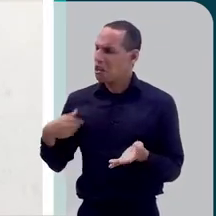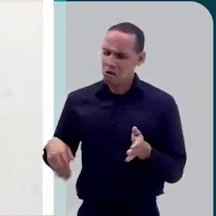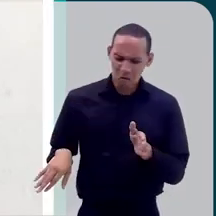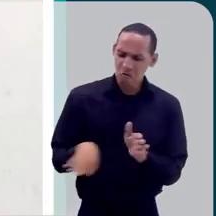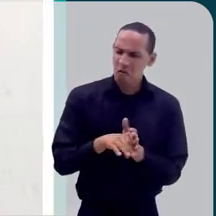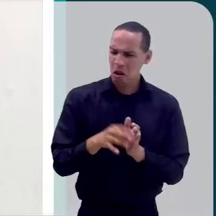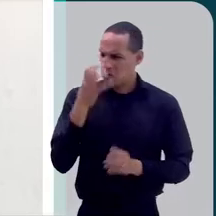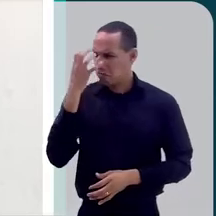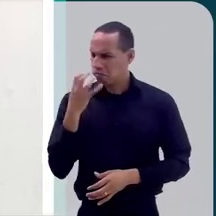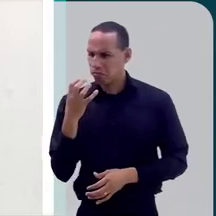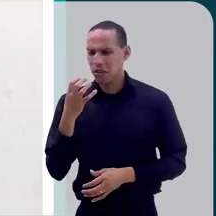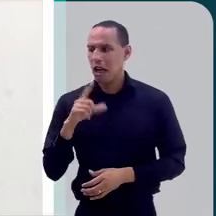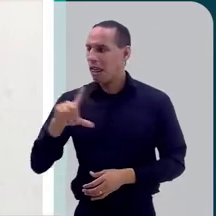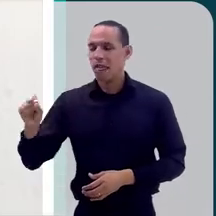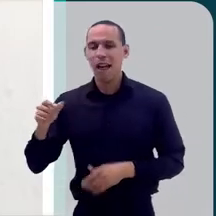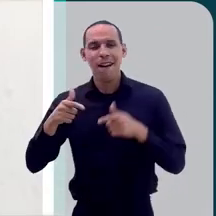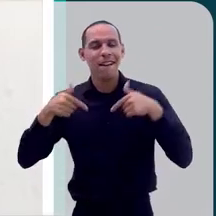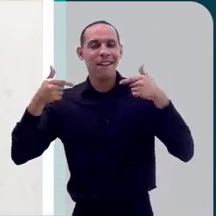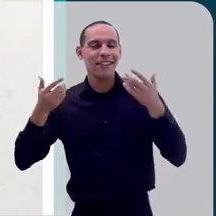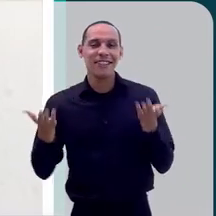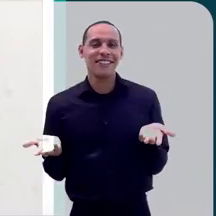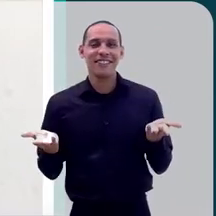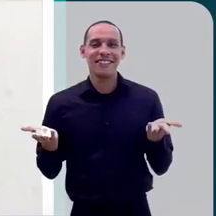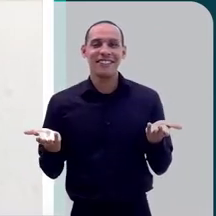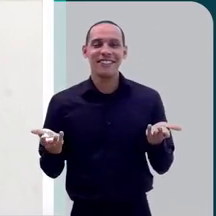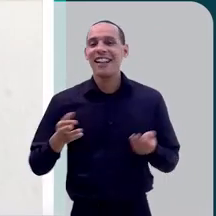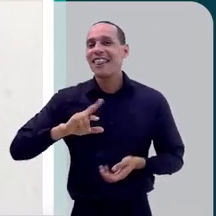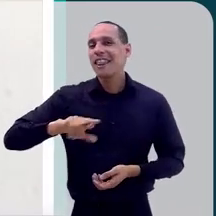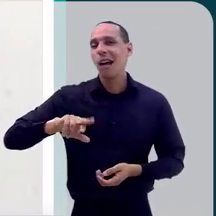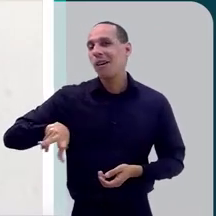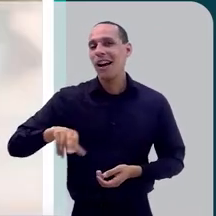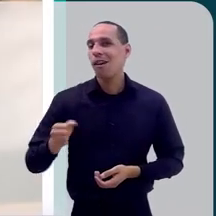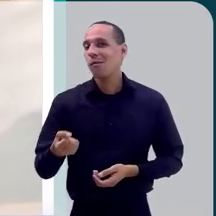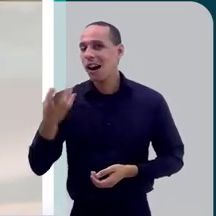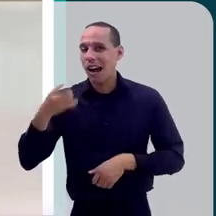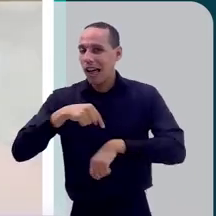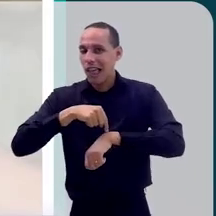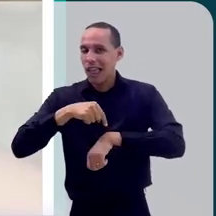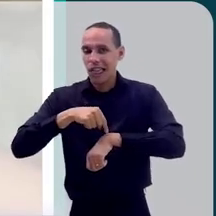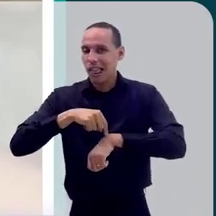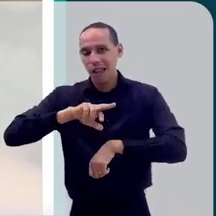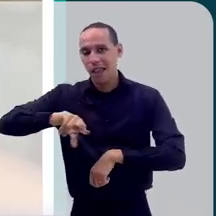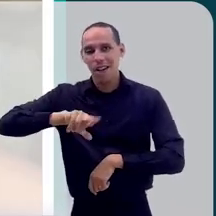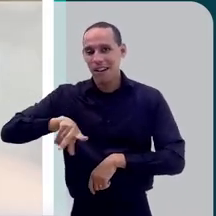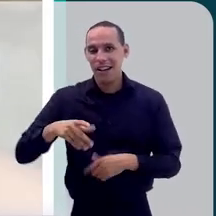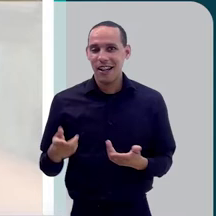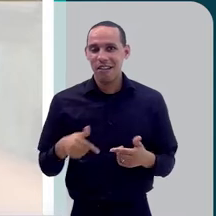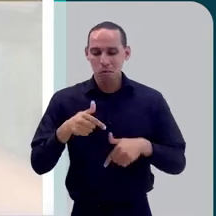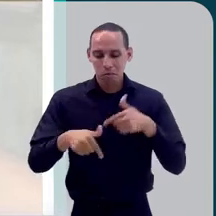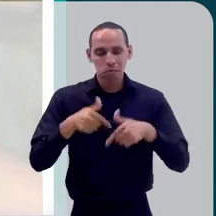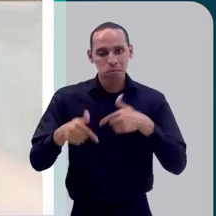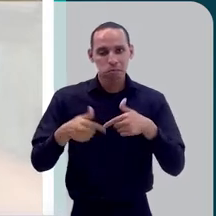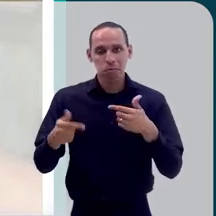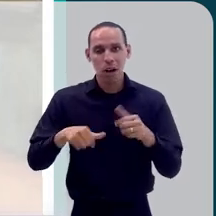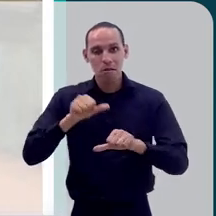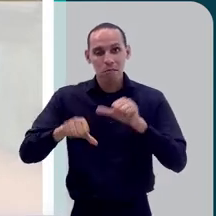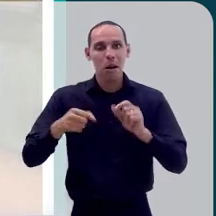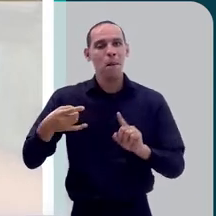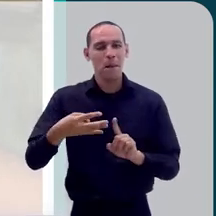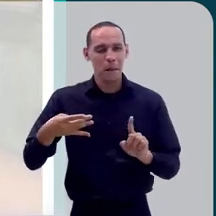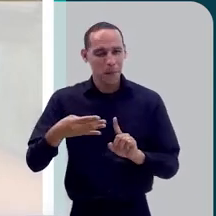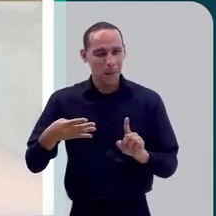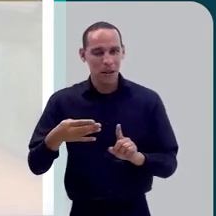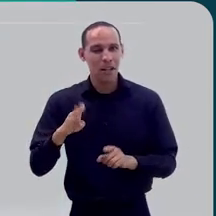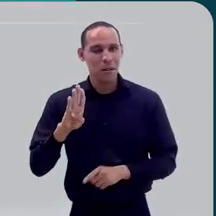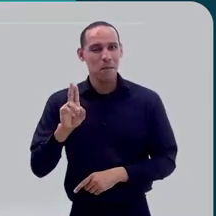chego de mau humor e saio dando risada. Definitivamente, não é a quantidade de tempo que você fique trabalhando que